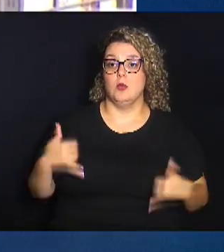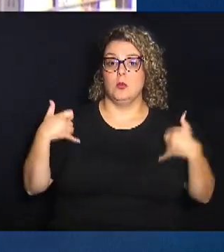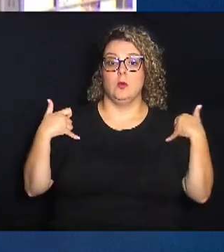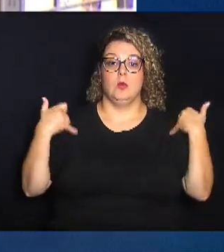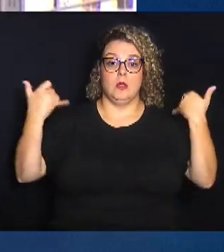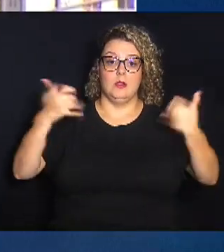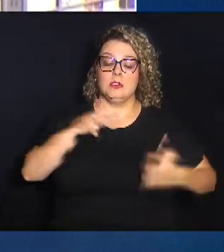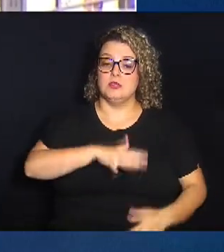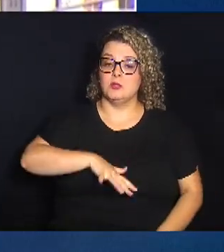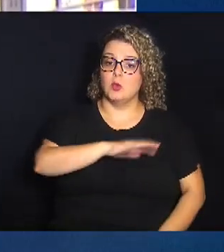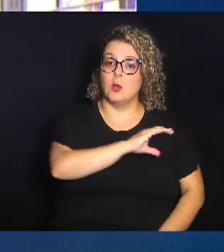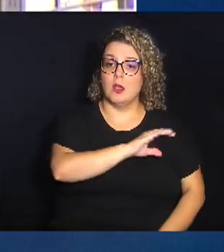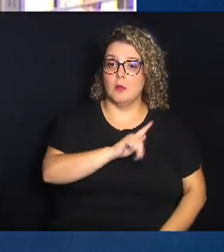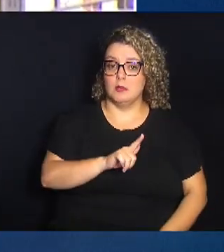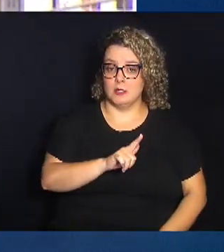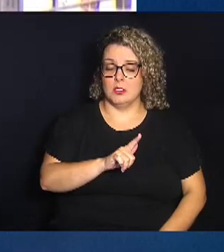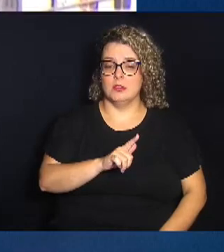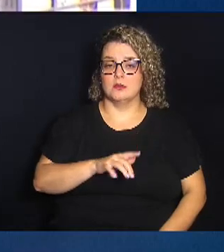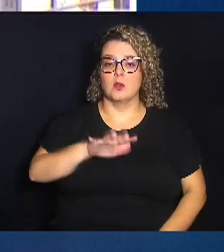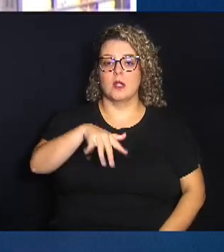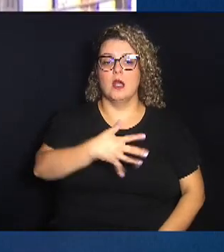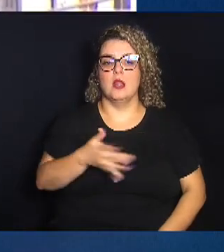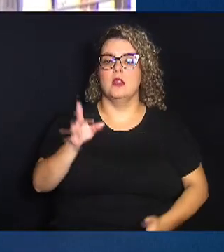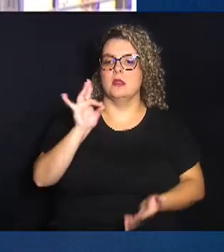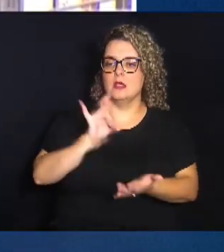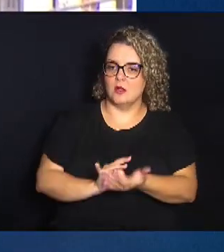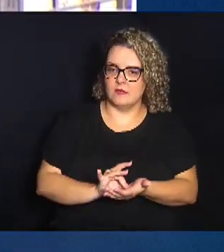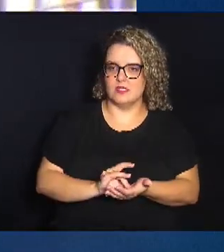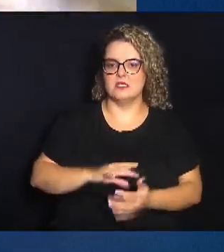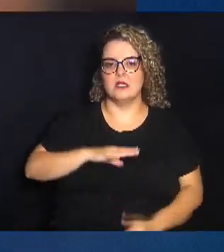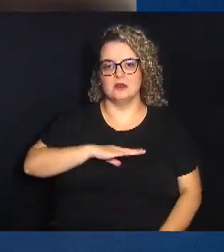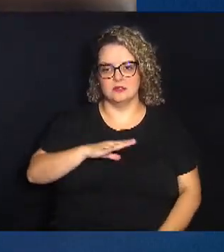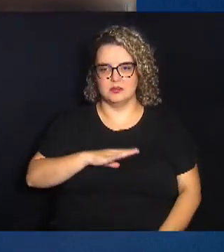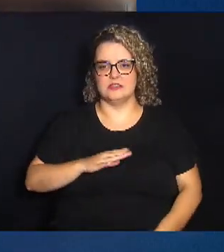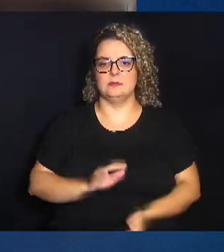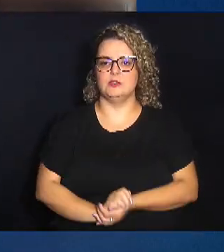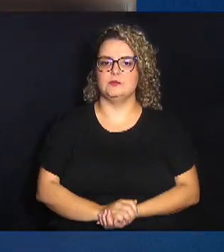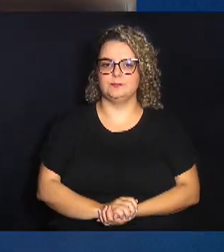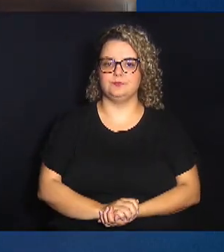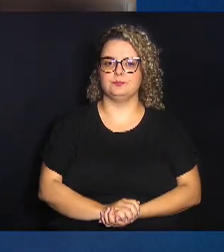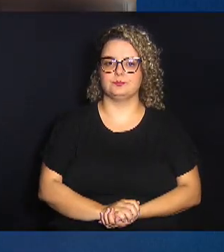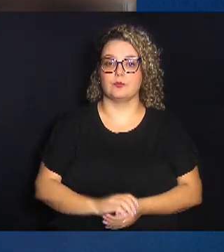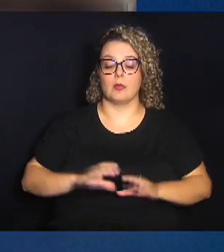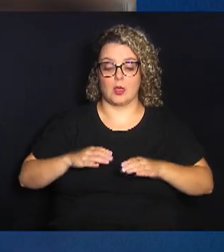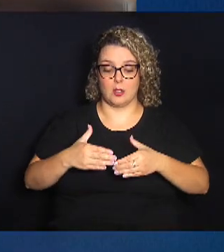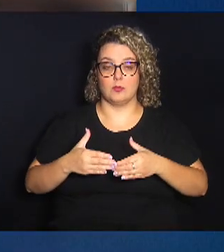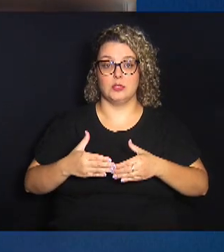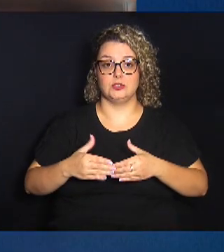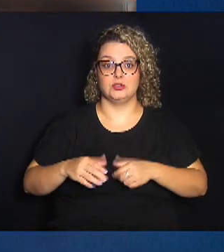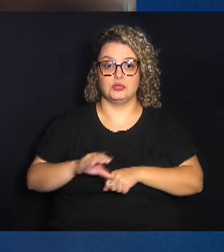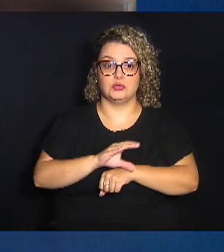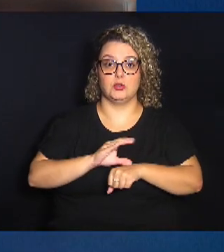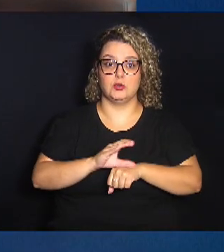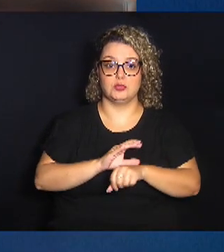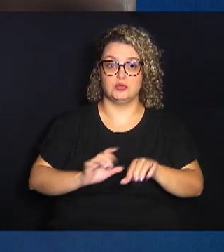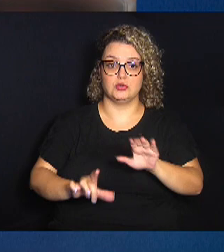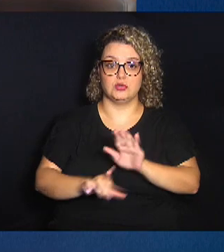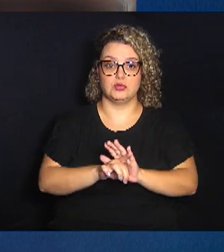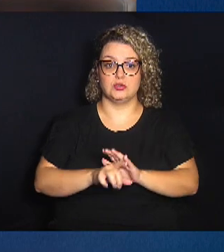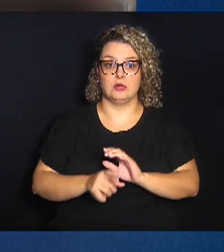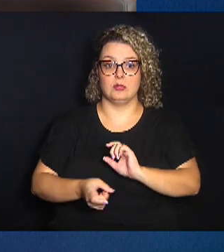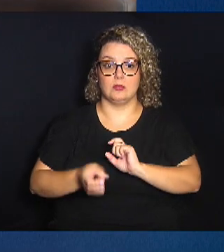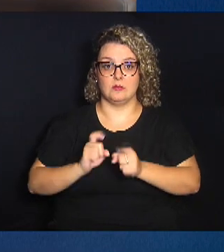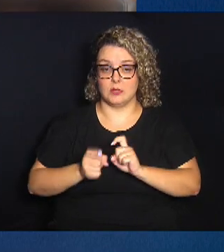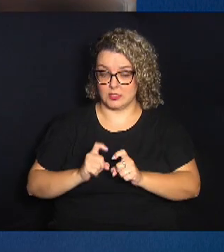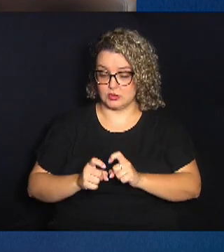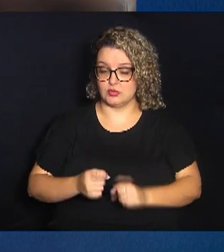Distrito do Campo Grande no calendário oficial do município. Comissão de Constituição e Legalidade realiza